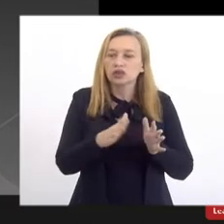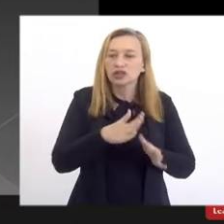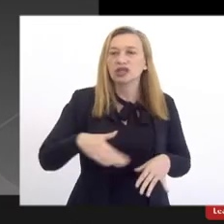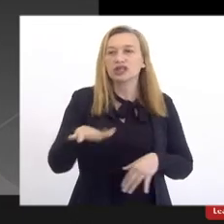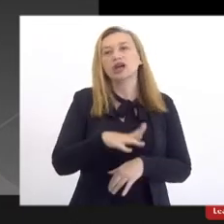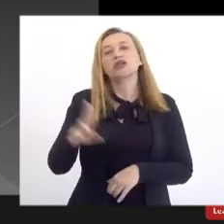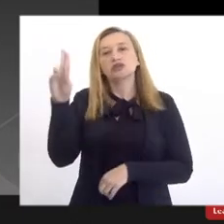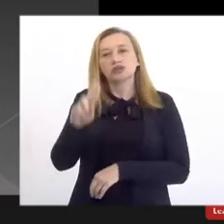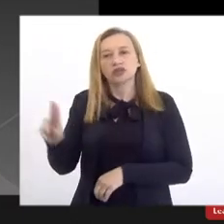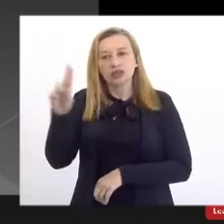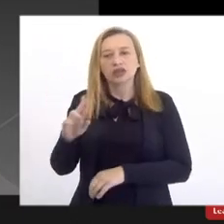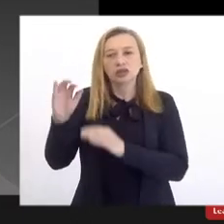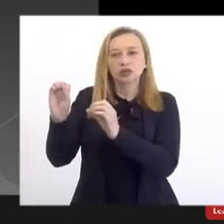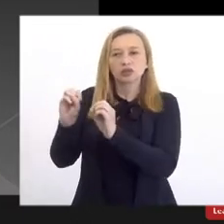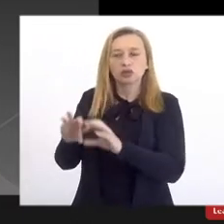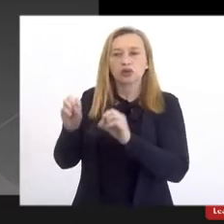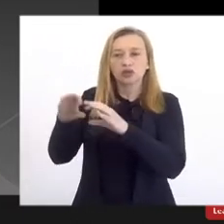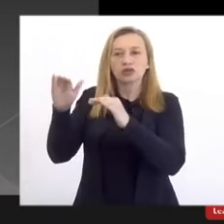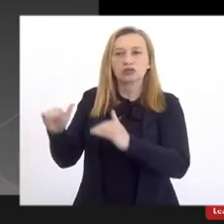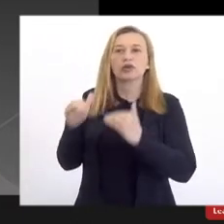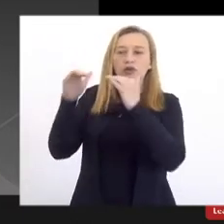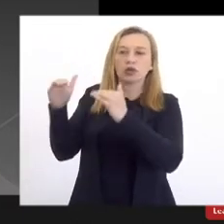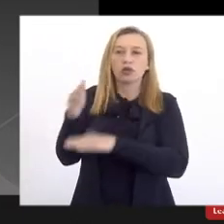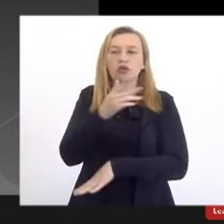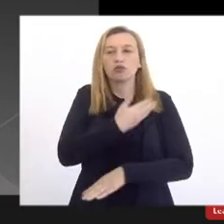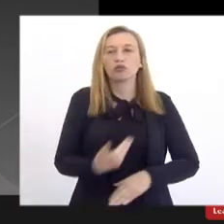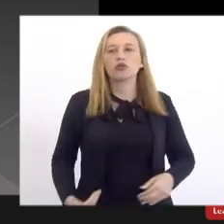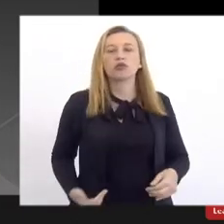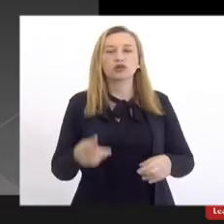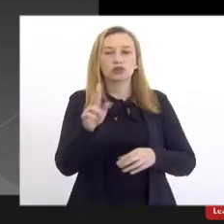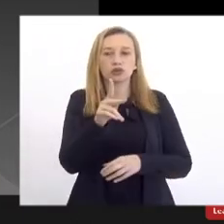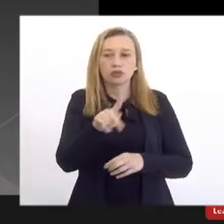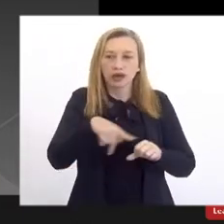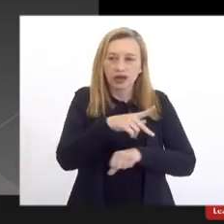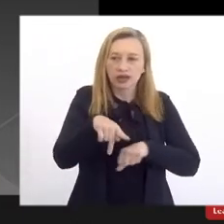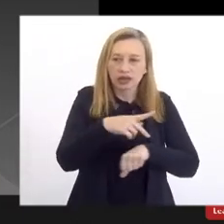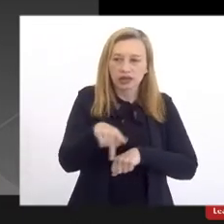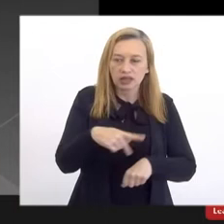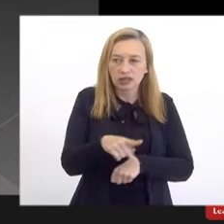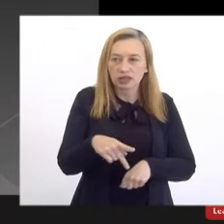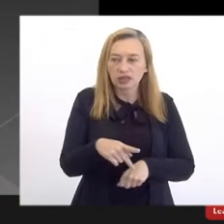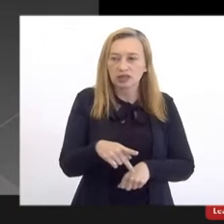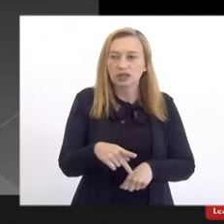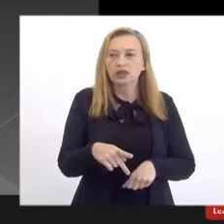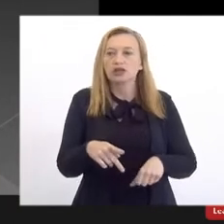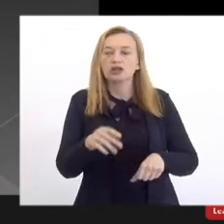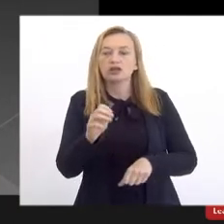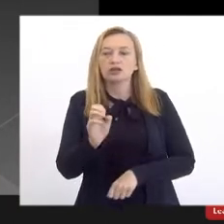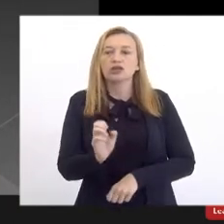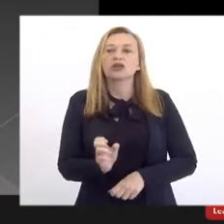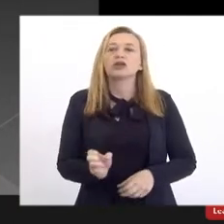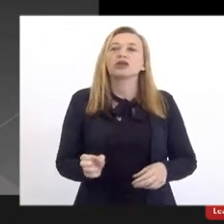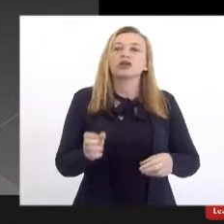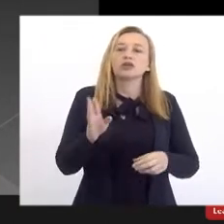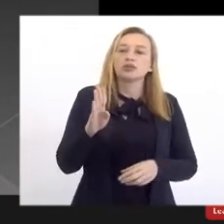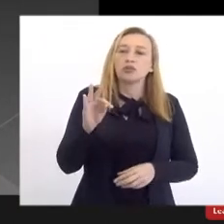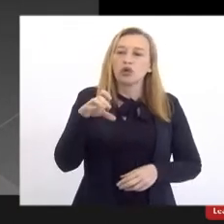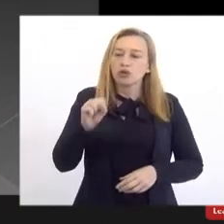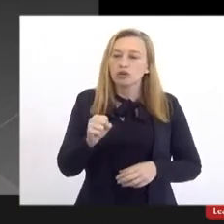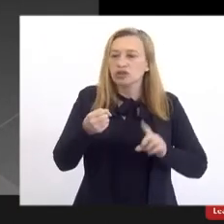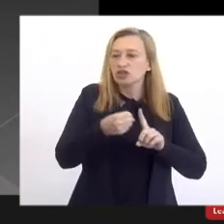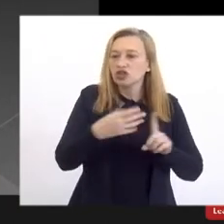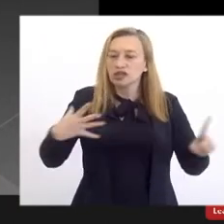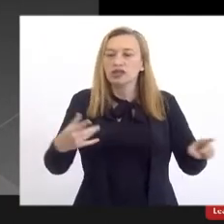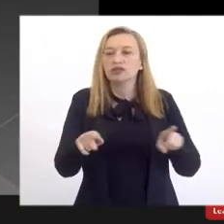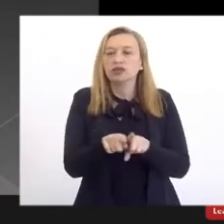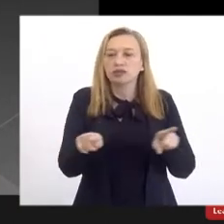e instituições de ensino superior público do país, do centro, o Universidade Estadual do Azul Oeste não, as bolsas de extensão também, né, para